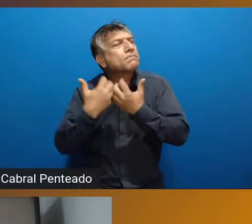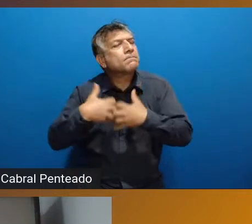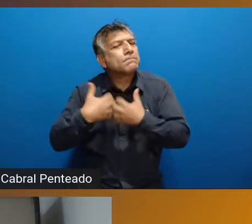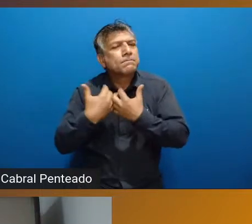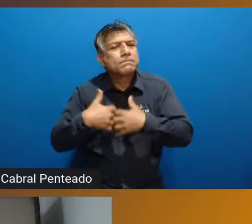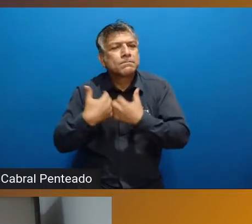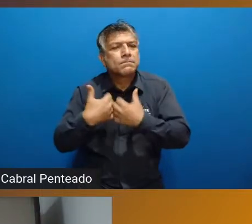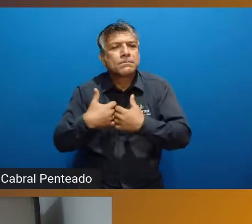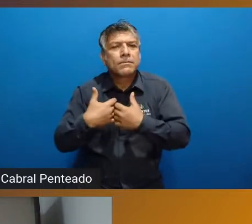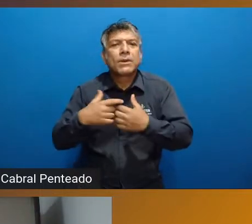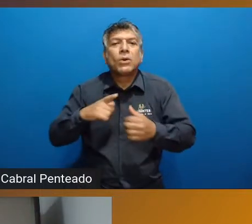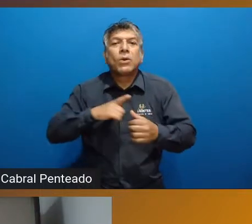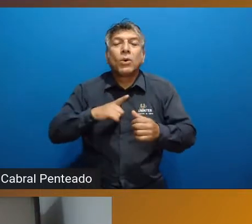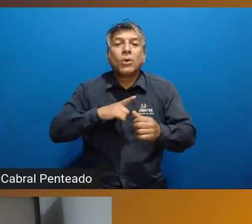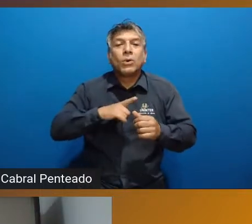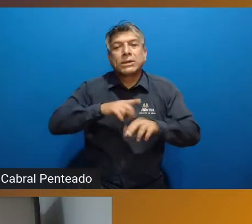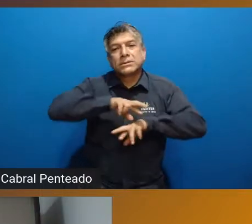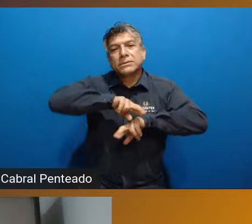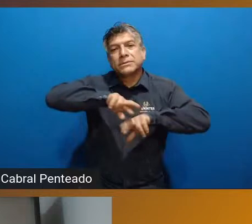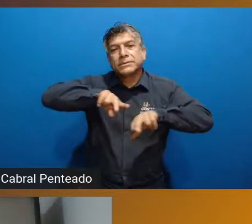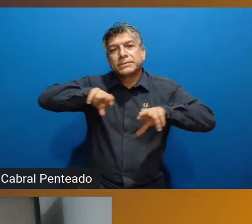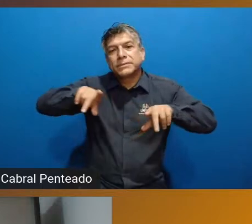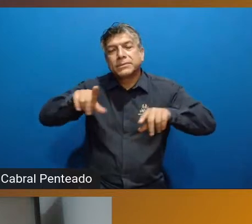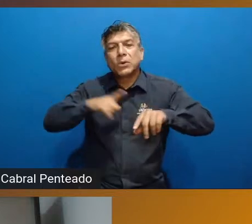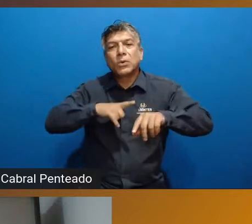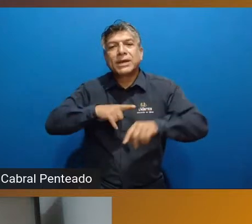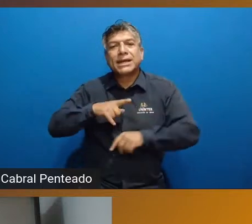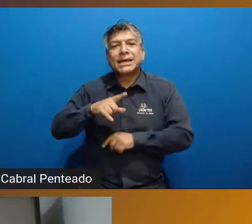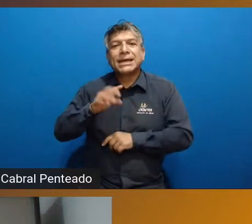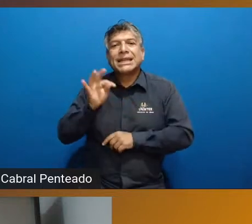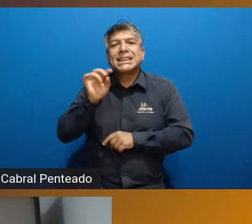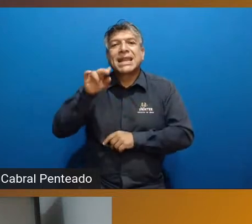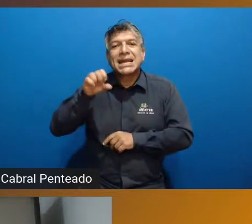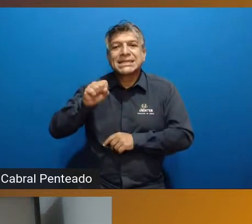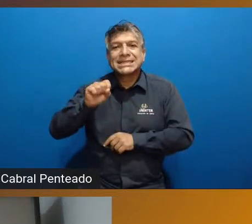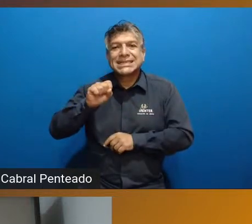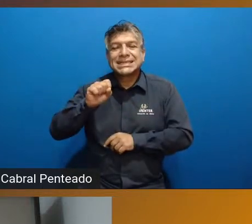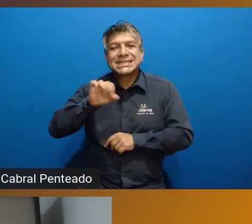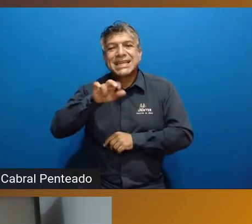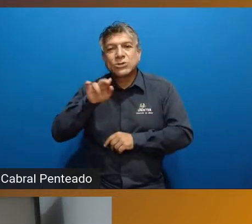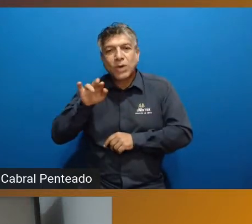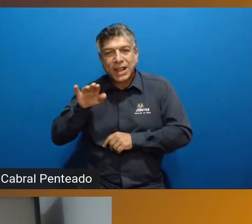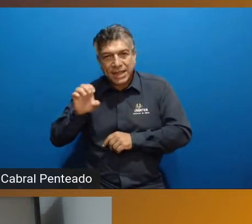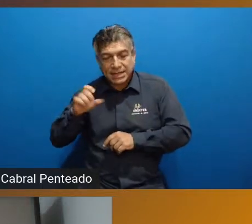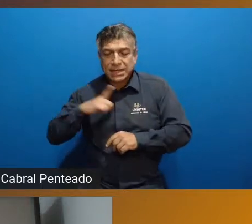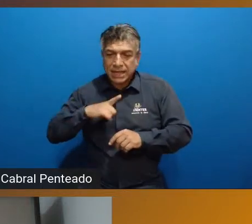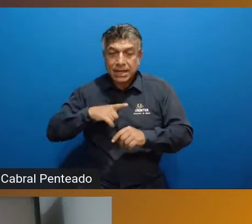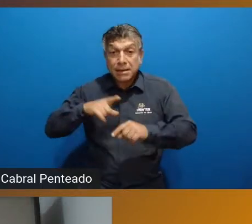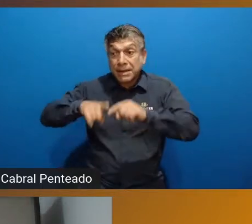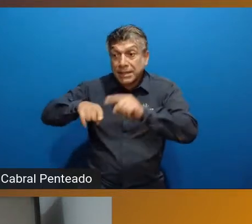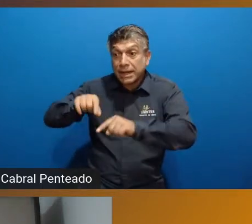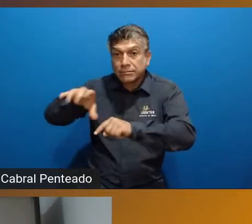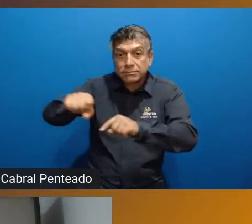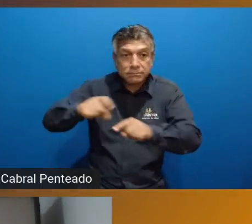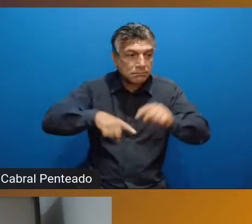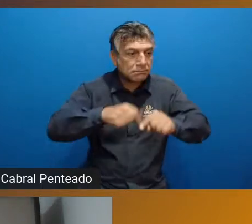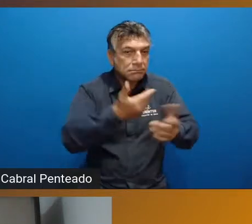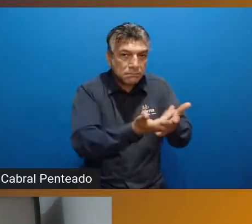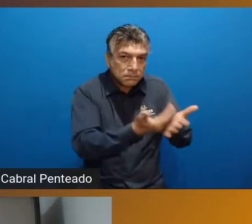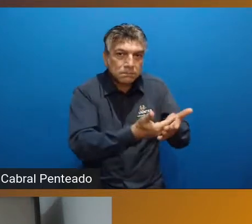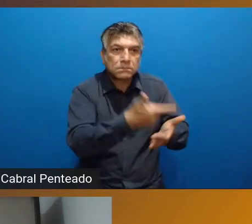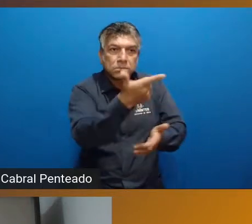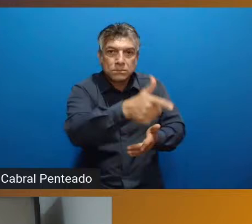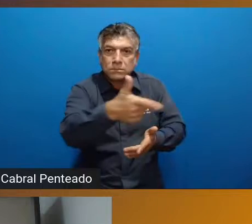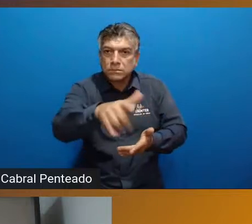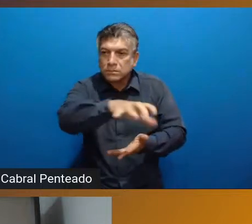transexualidade no contexto das práticas corporais. Então, a gente fez uma revisão de literatura, a gente resgatou alguns estudos de outras